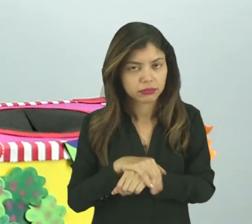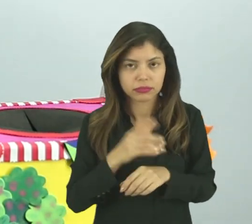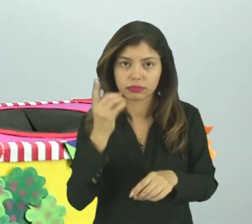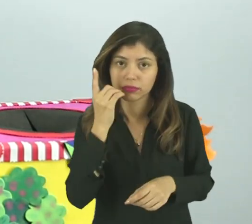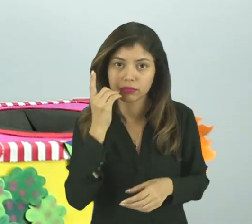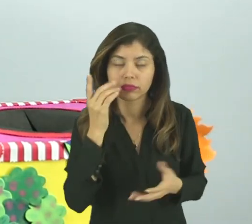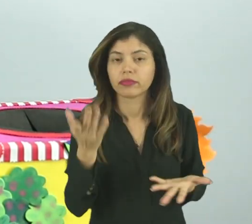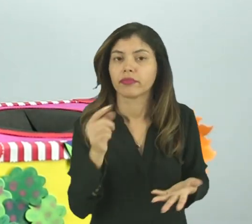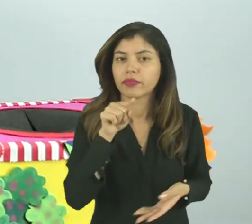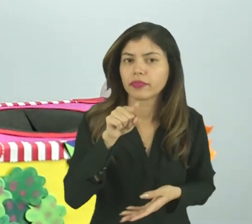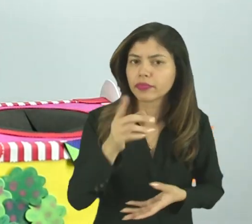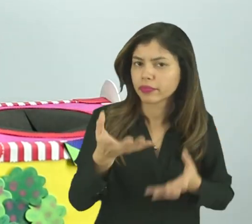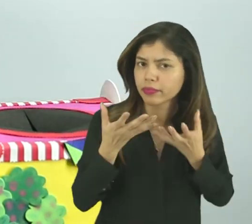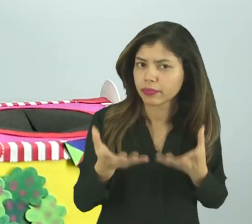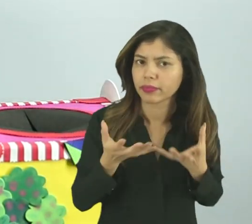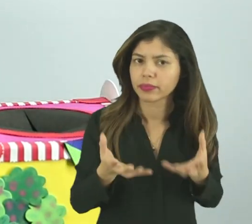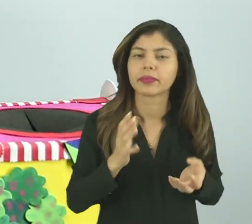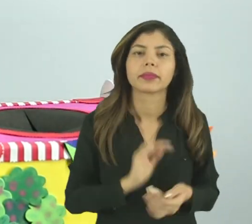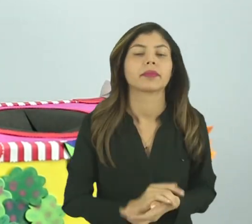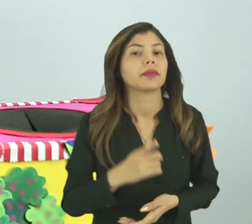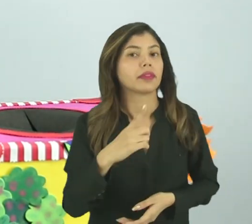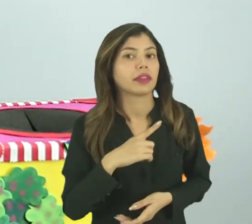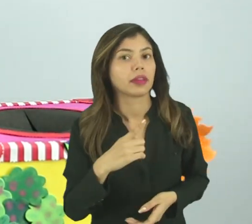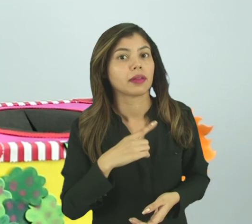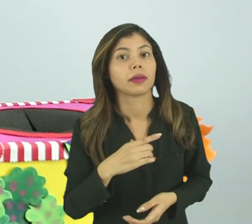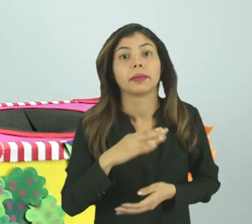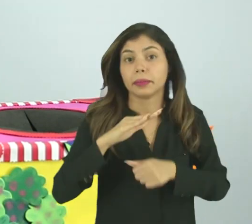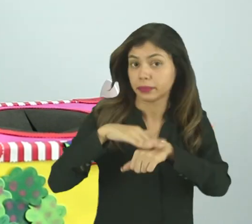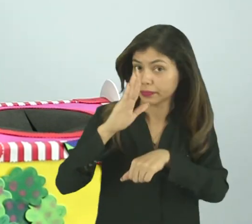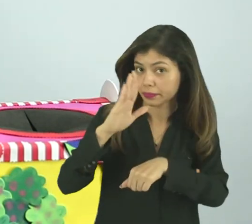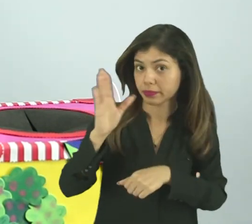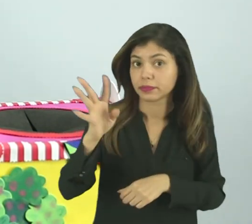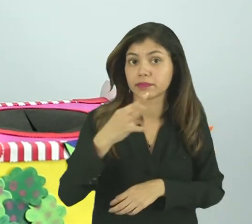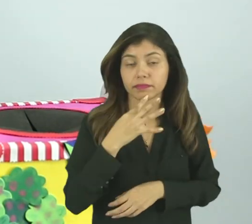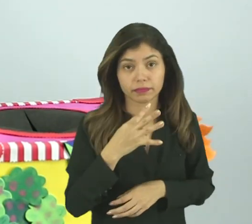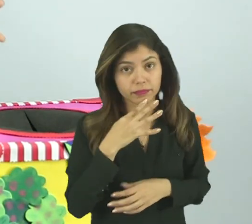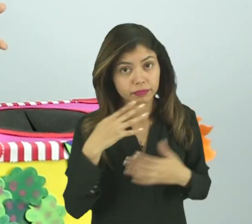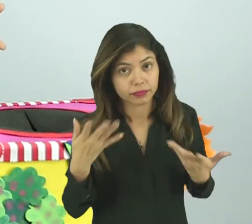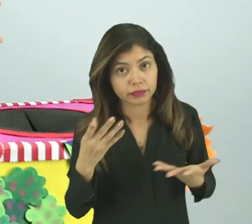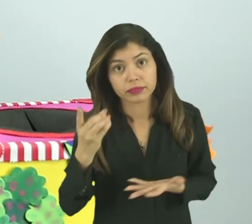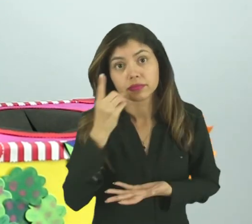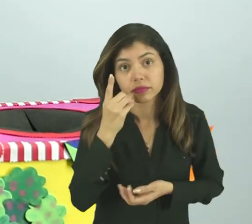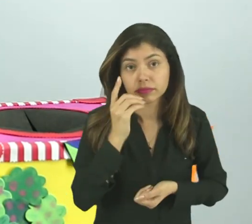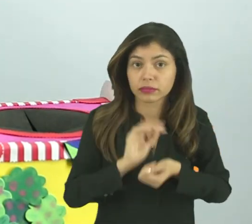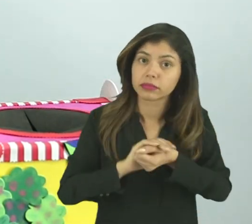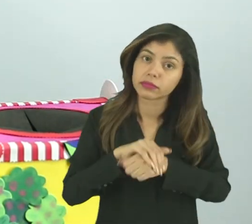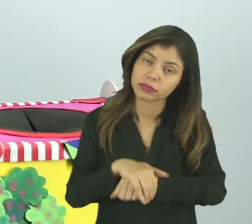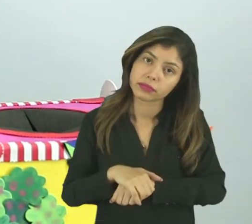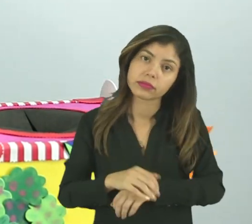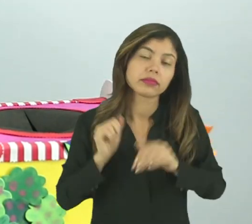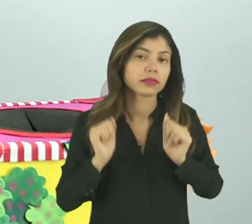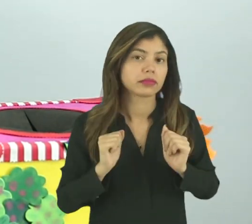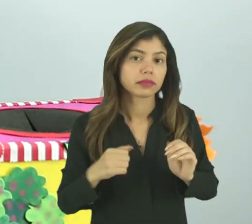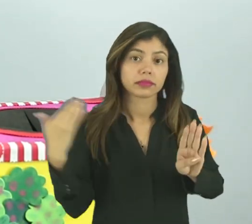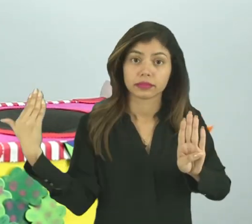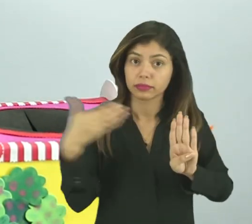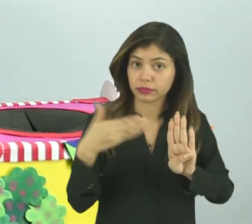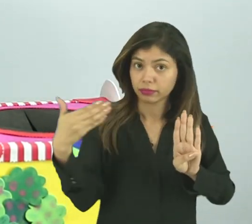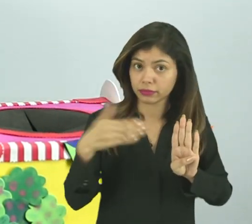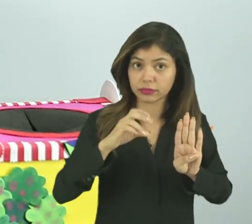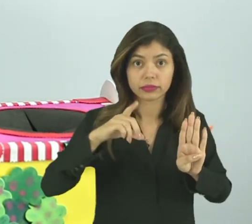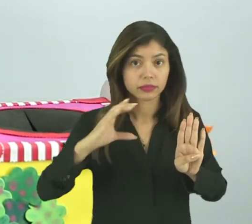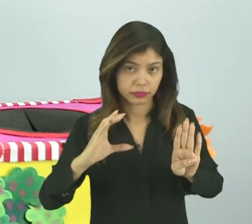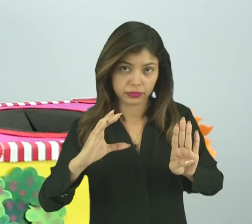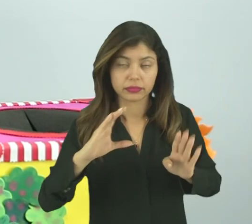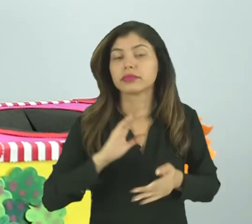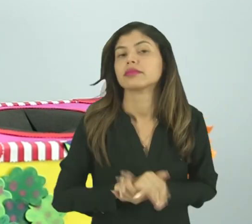E aí, se vocês quiserem ter mais conhecimento sobre esse conteúdo, os dias e as noites, vocês podem acessar a